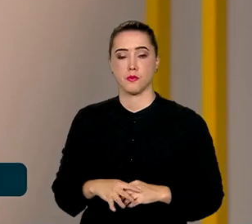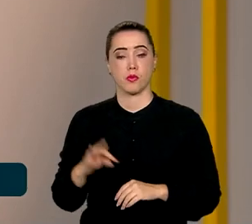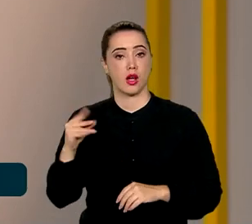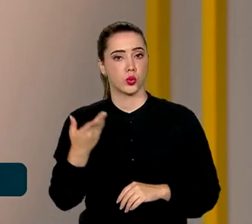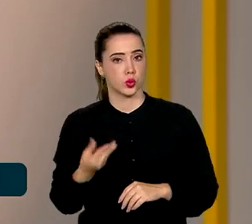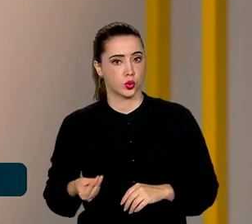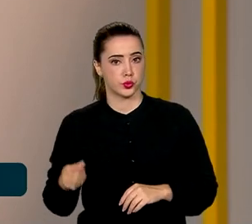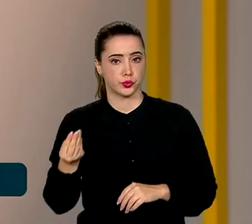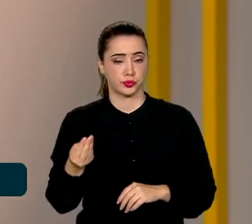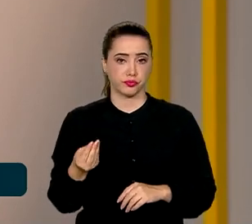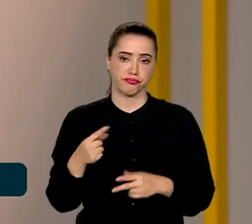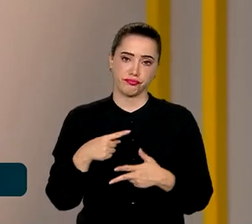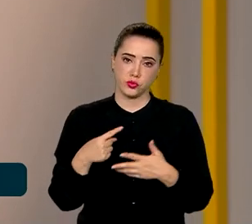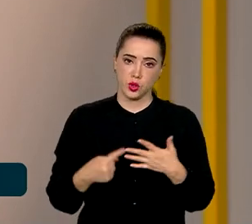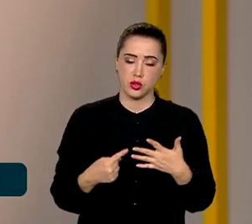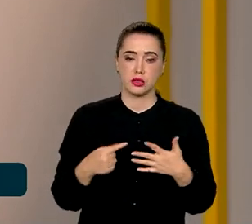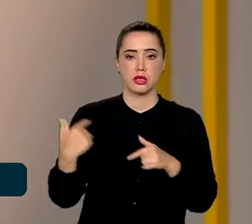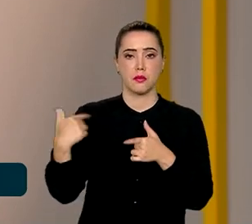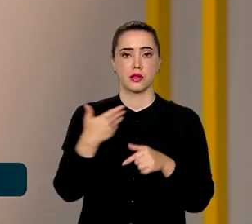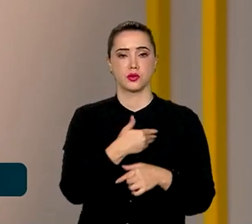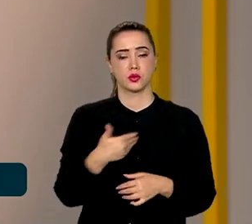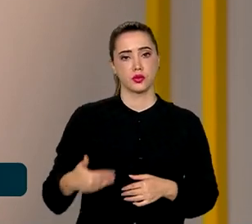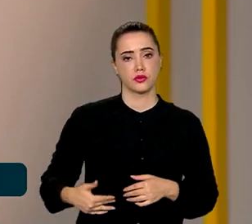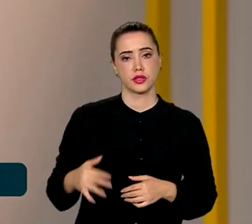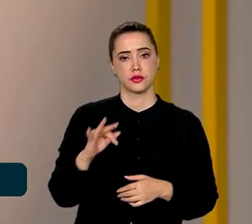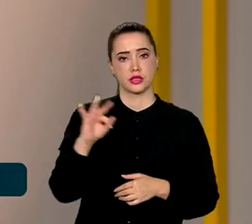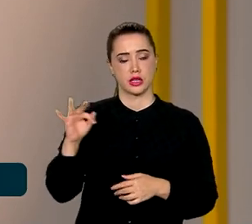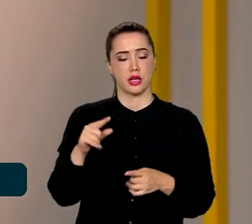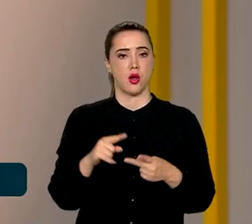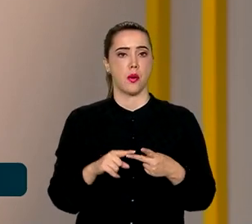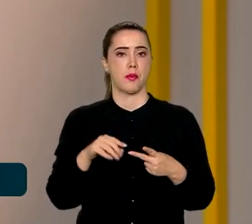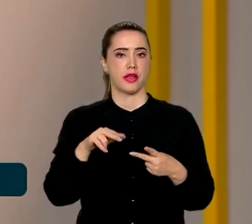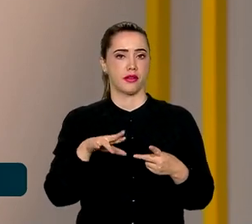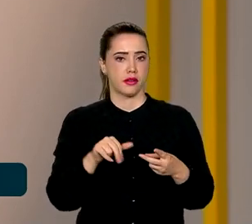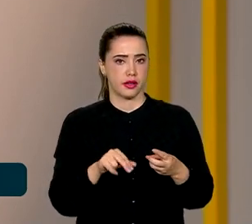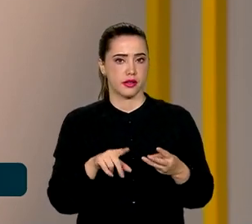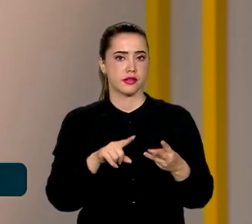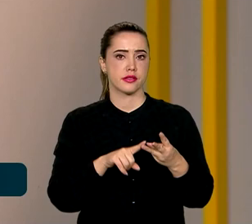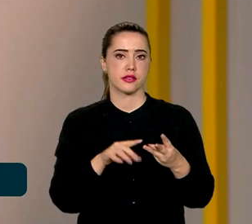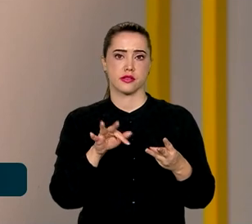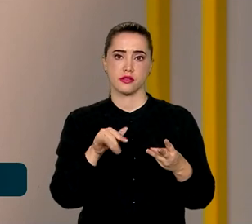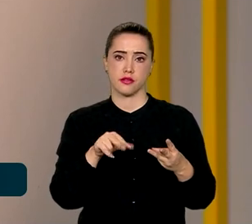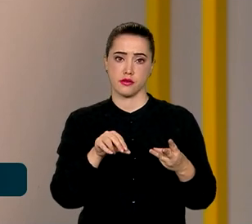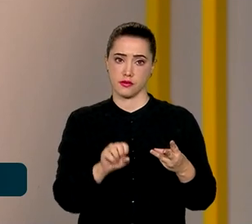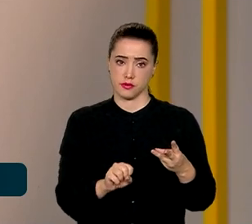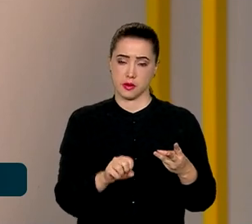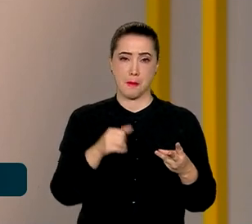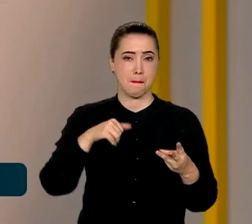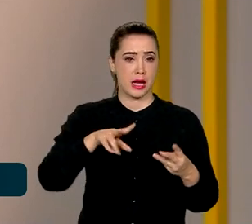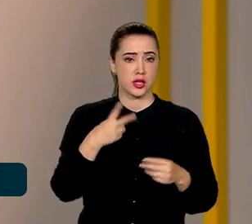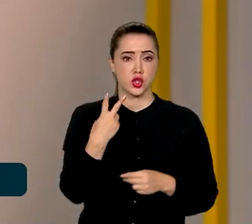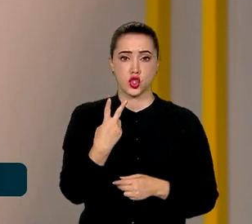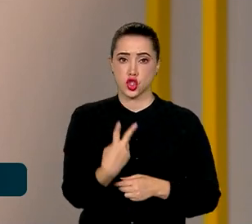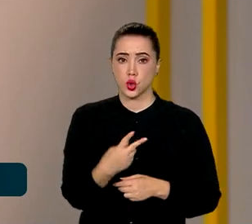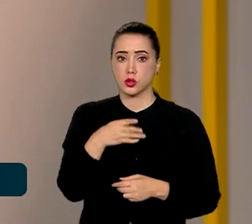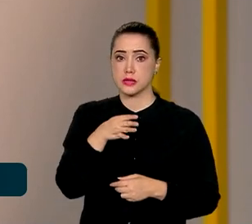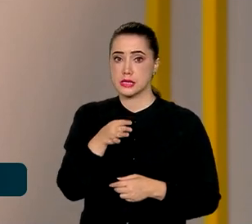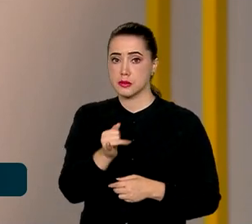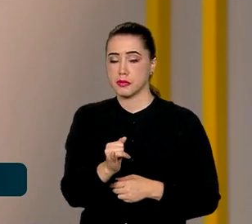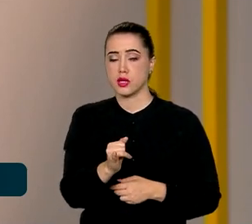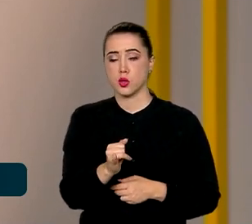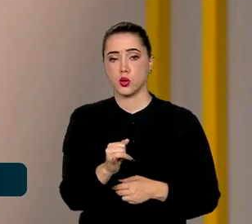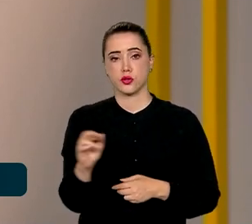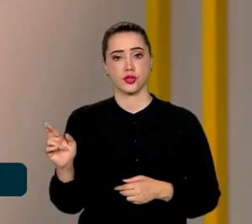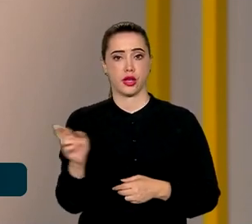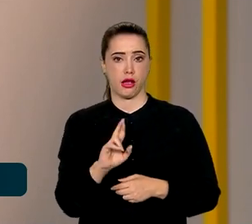Ao todo, entre ações diretas do governo, do BNDES e do FGTS, mais de 2 bilhões e